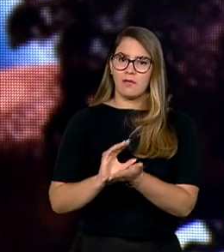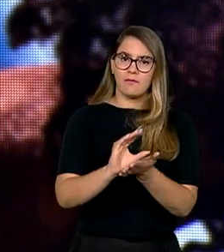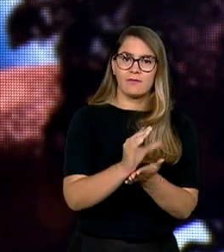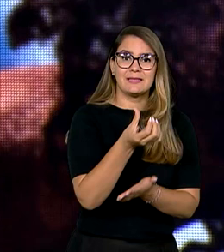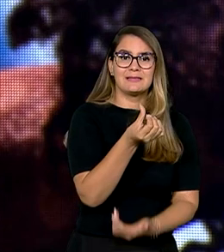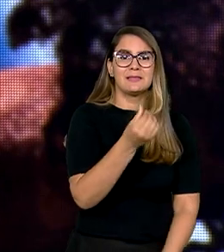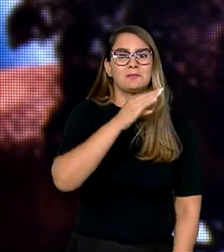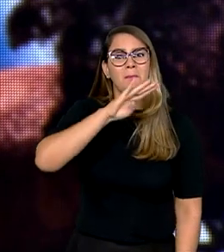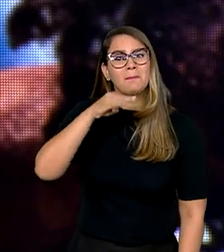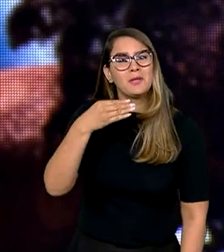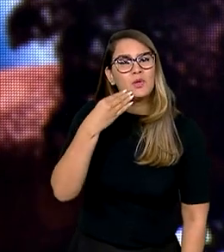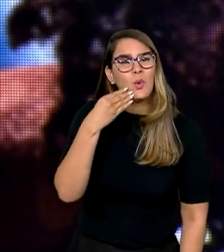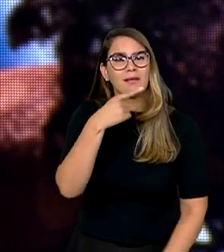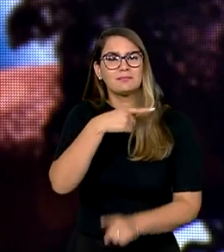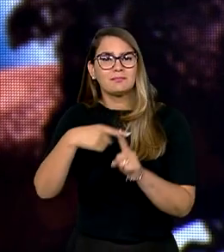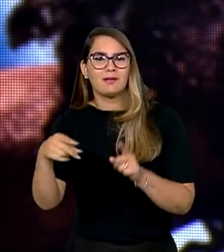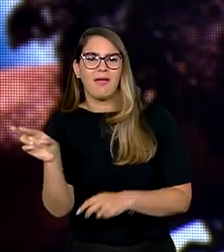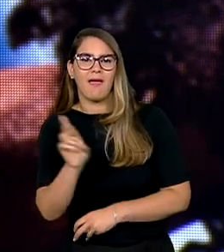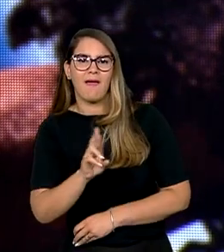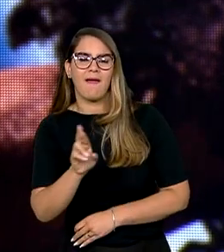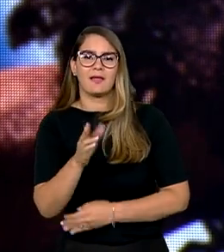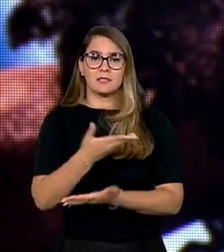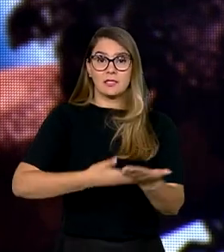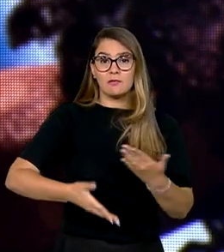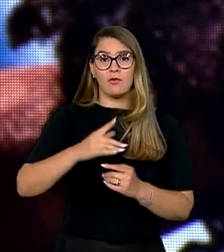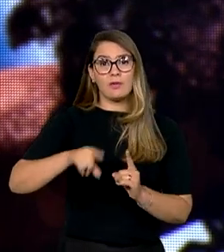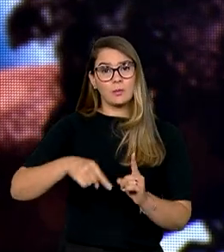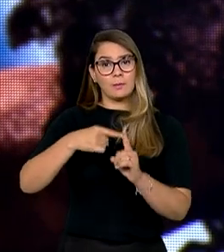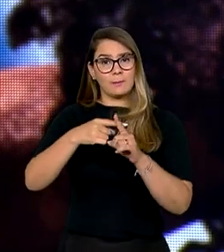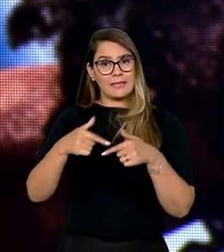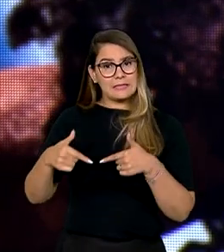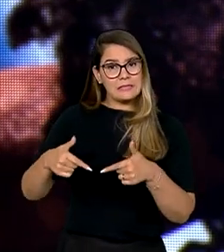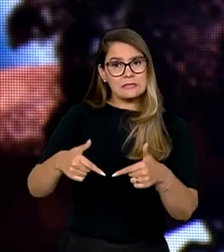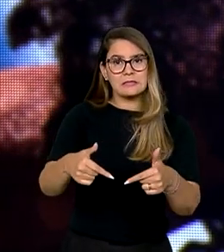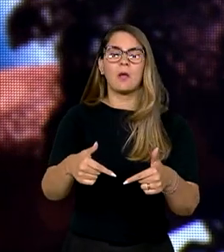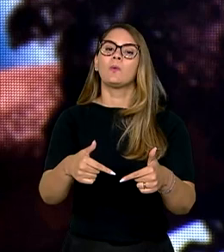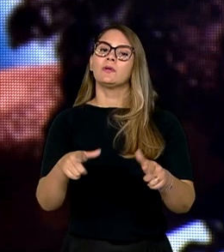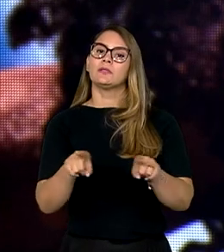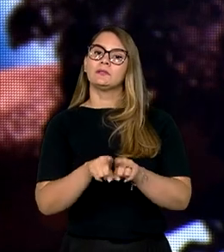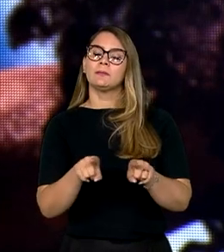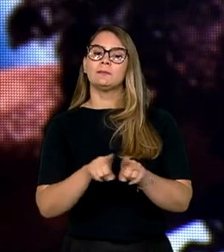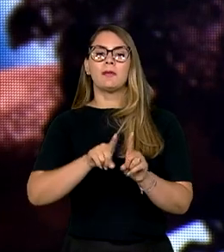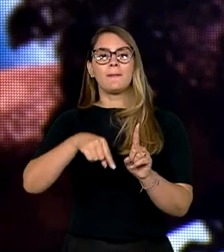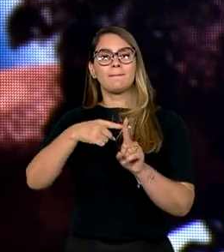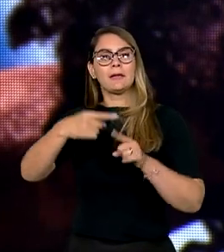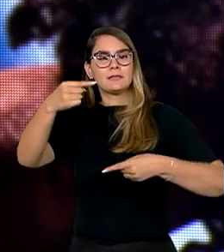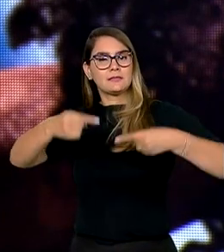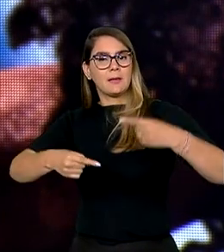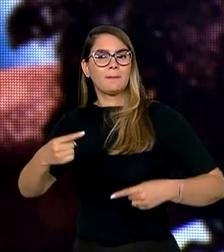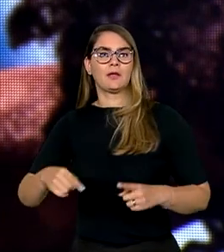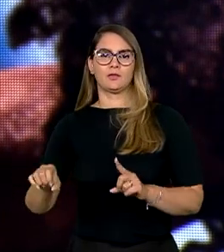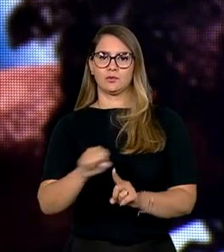seis bilhões e meio de reais, envolvendo mais ações e fruto de ainda mais debate com a